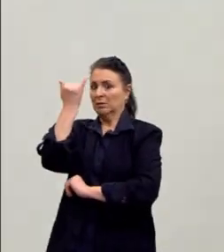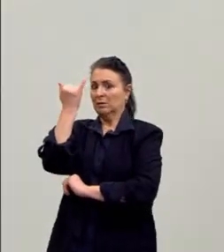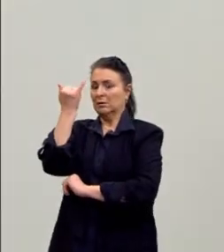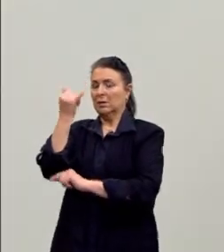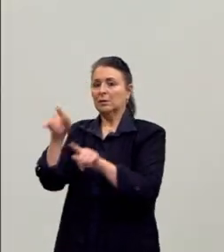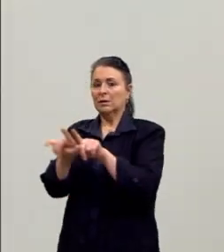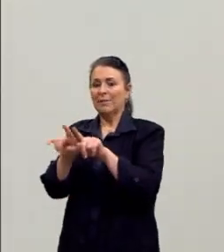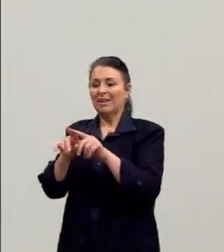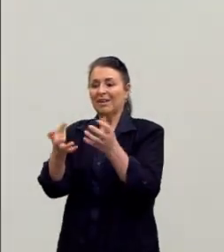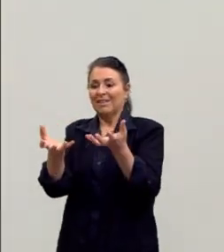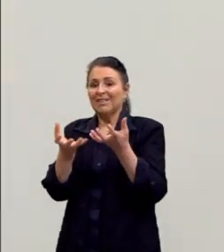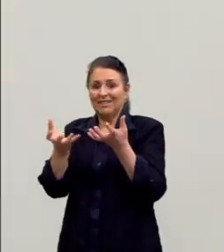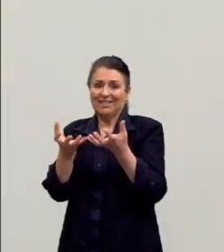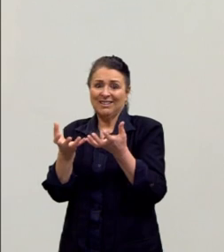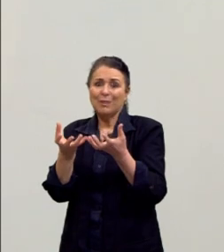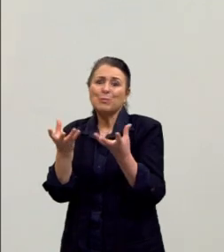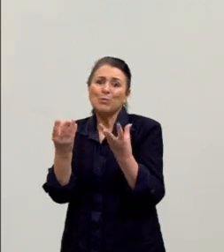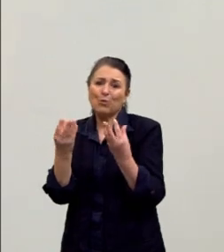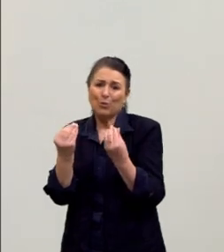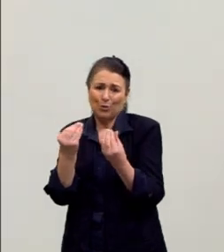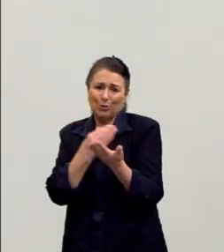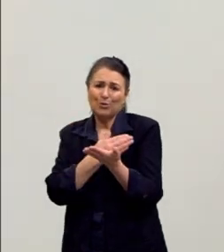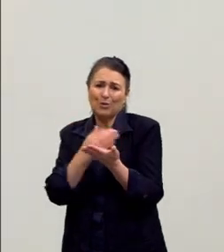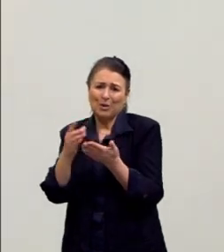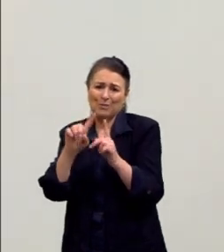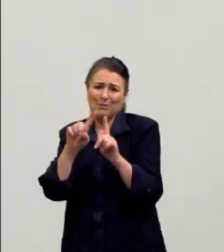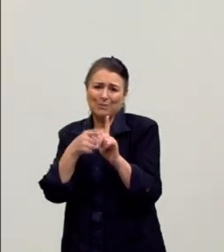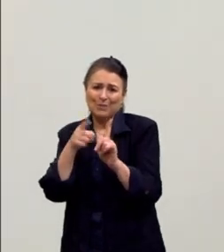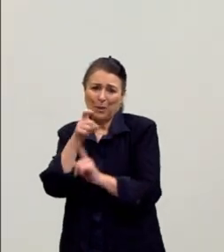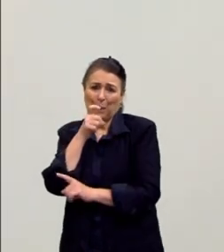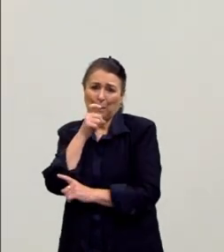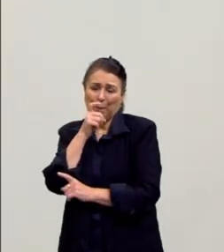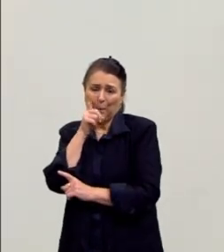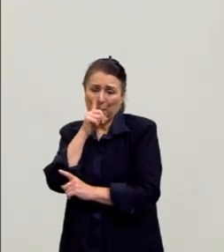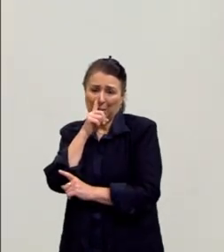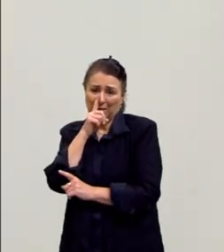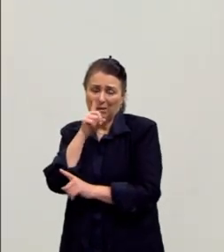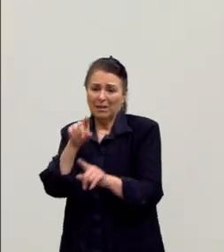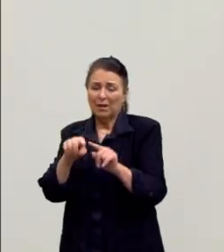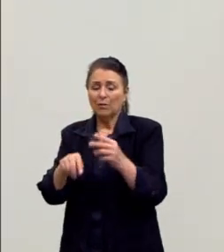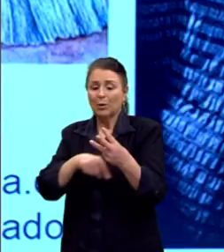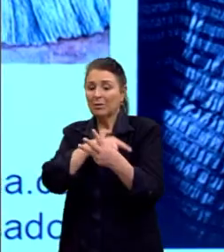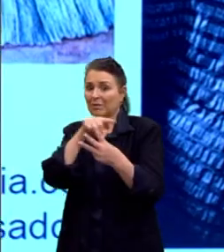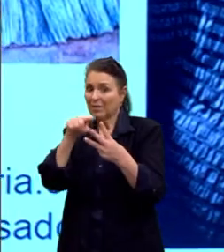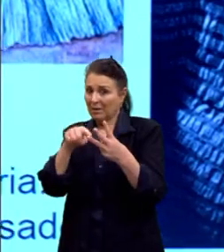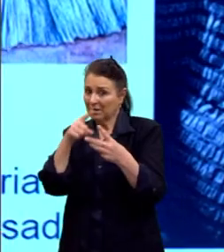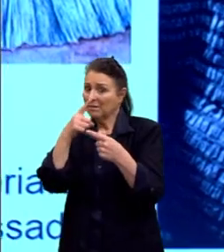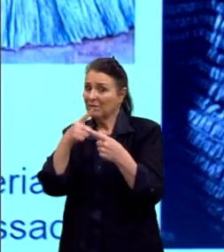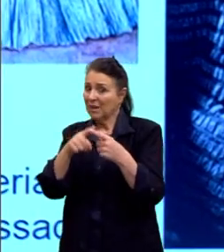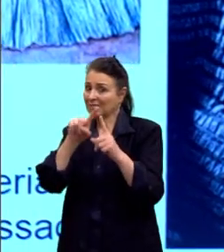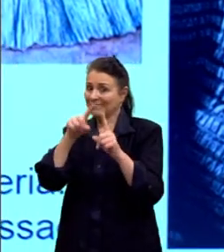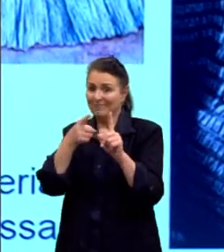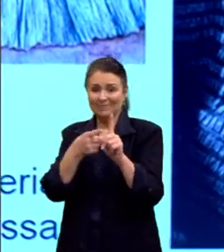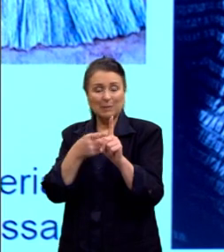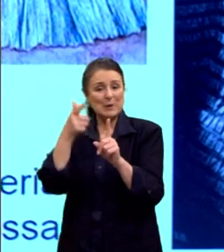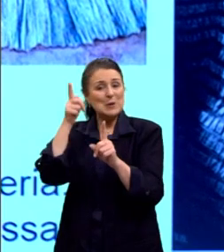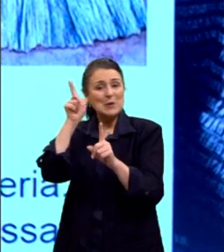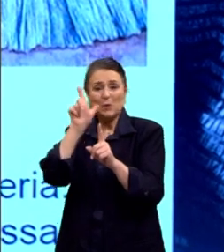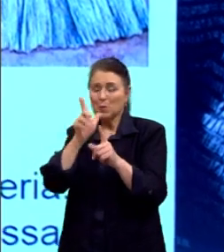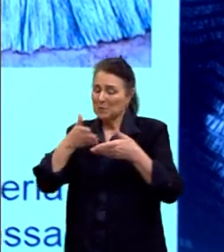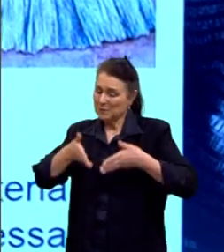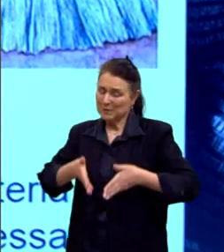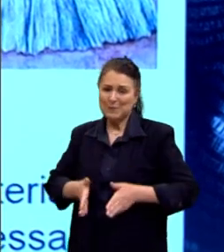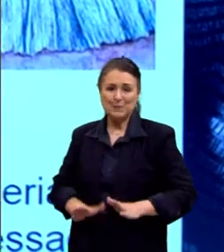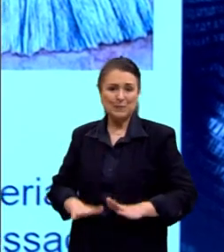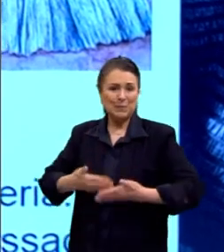ela desejava ser mãe, ela teve três momentos em que ela esteve grávida, mas ela não conseguiu dar seguimento à